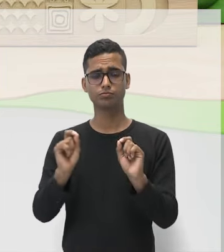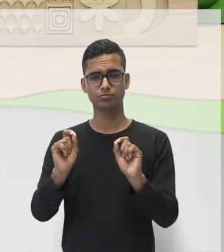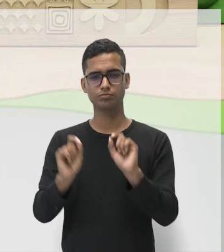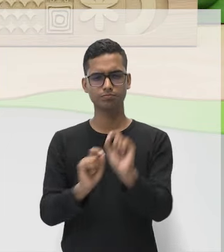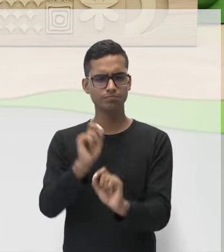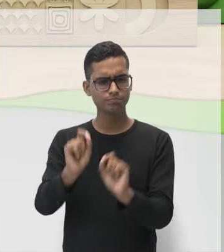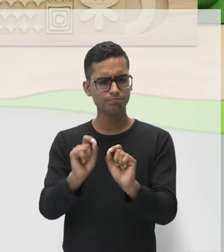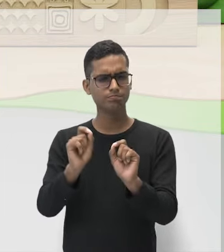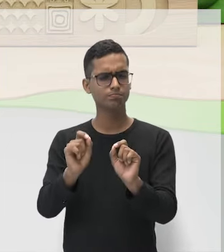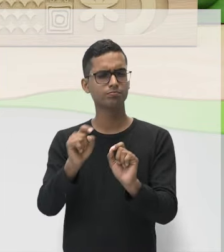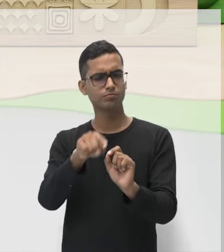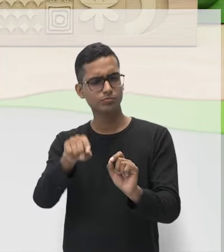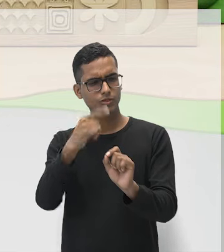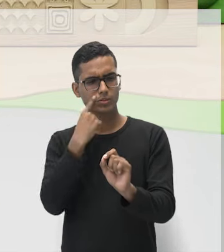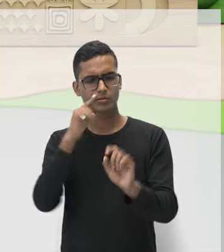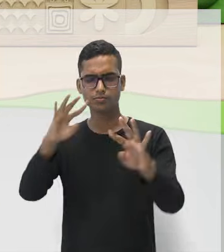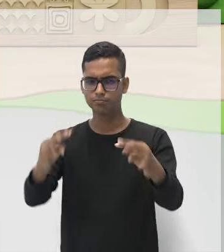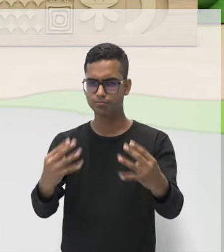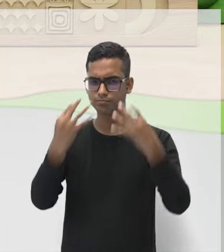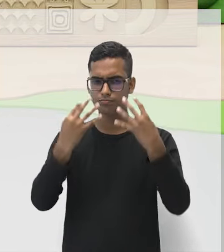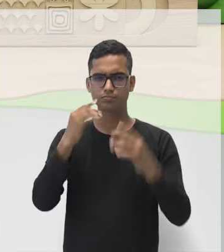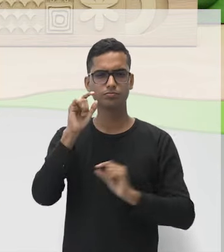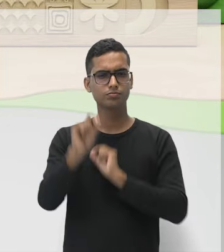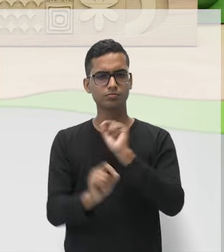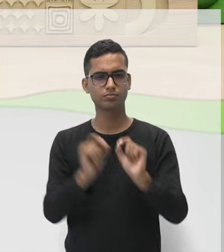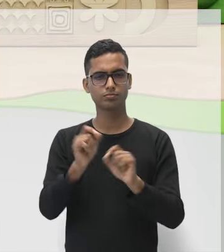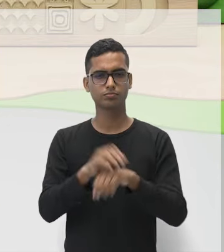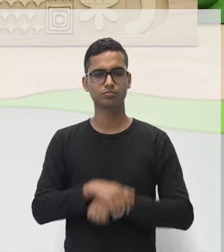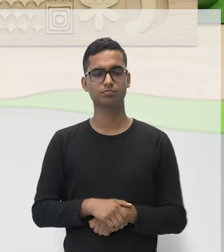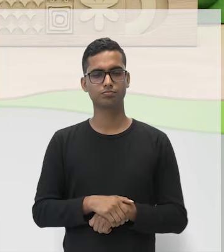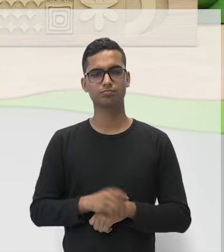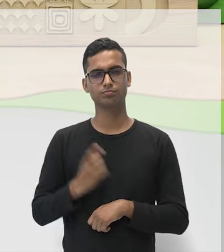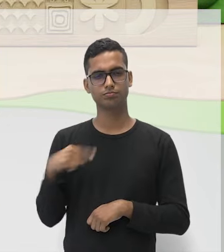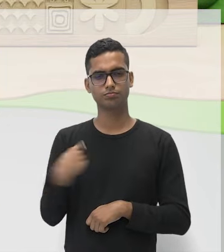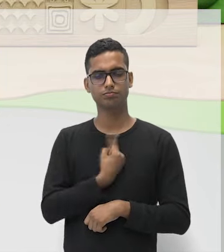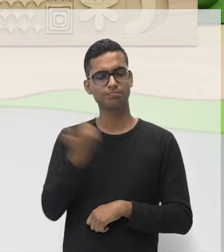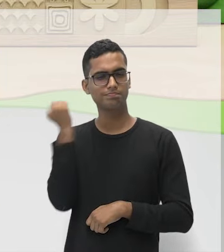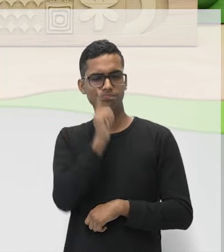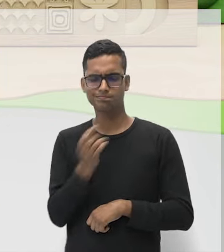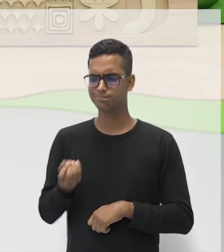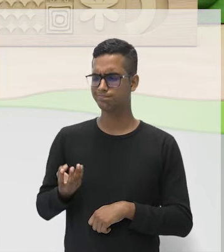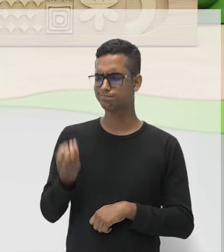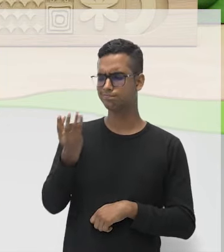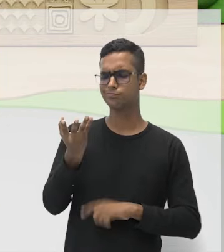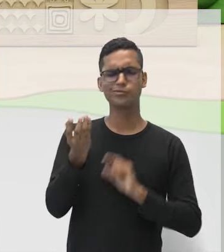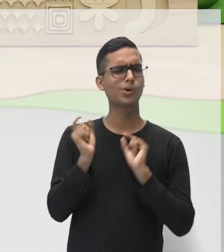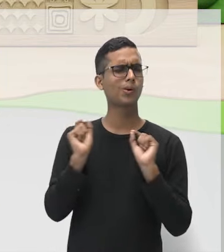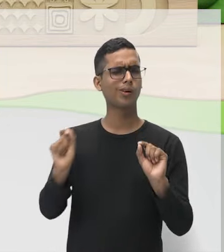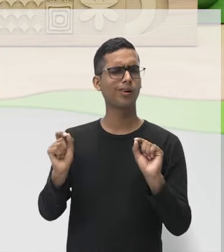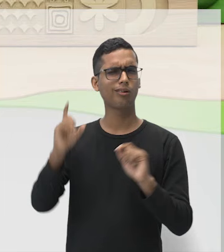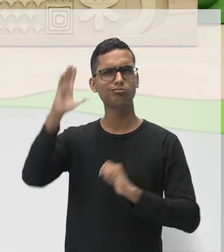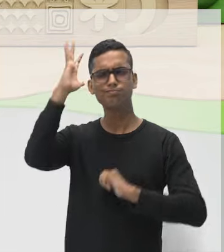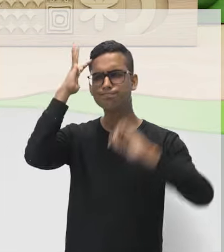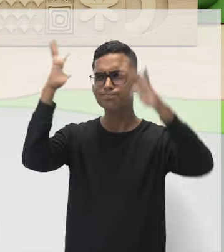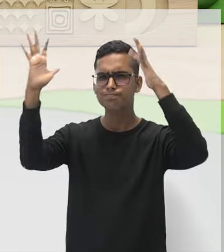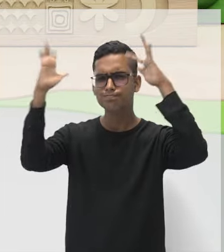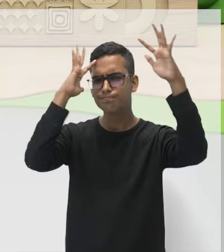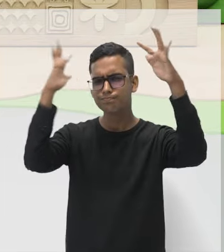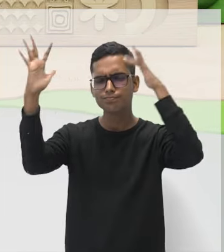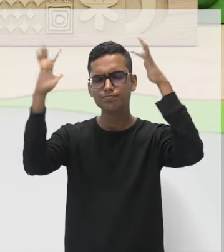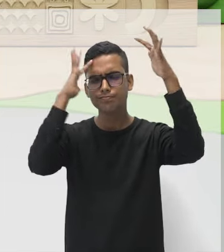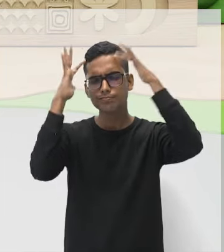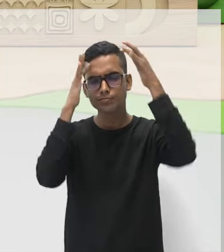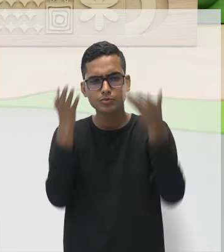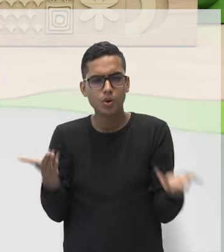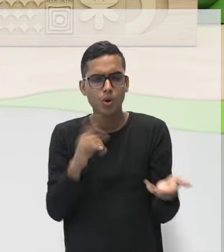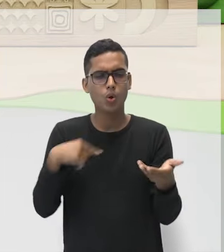chamar para uma viagem. Qual viagem professora? Nós